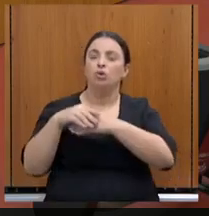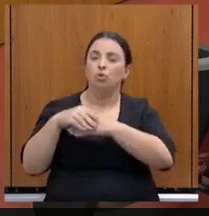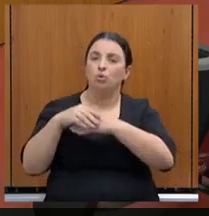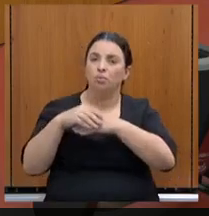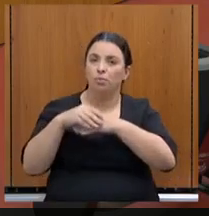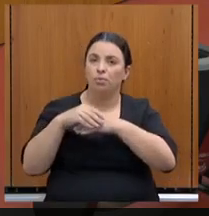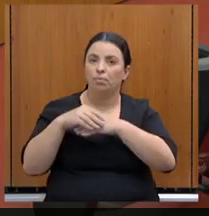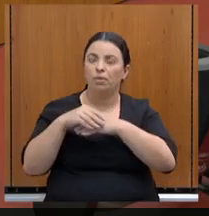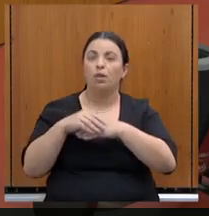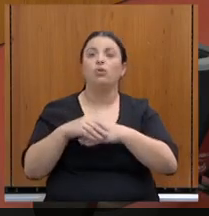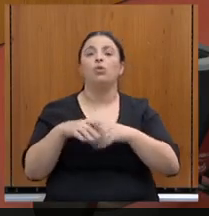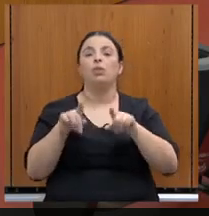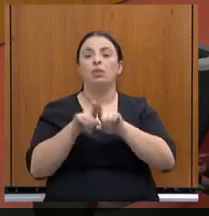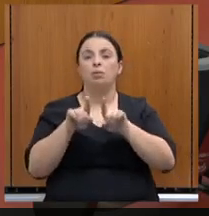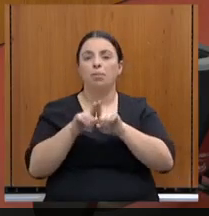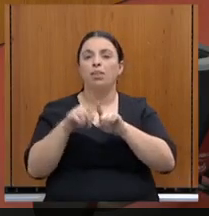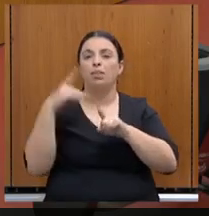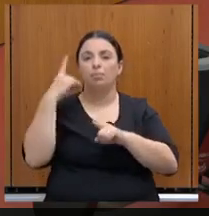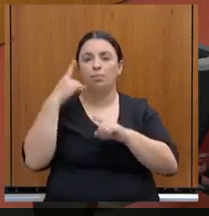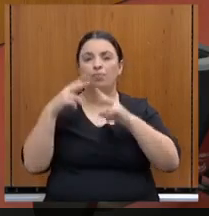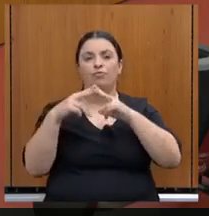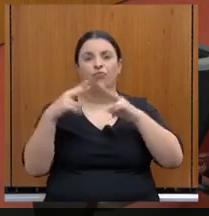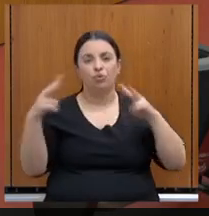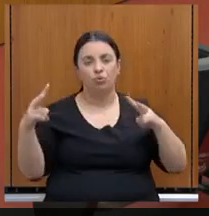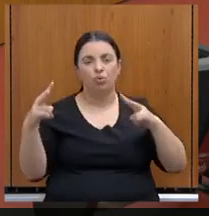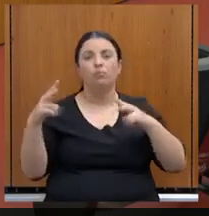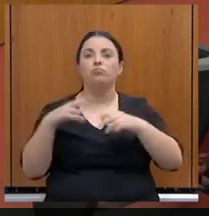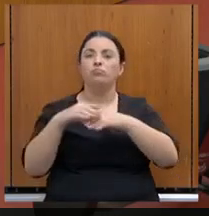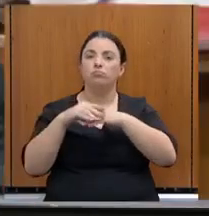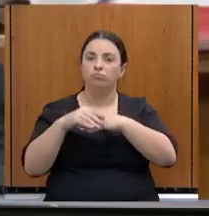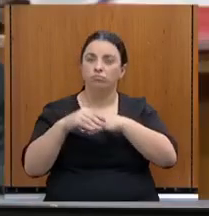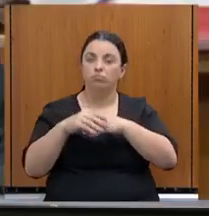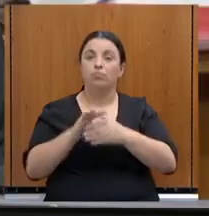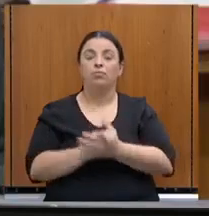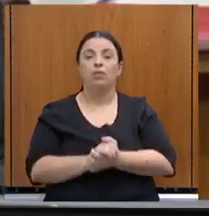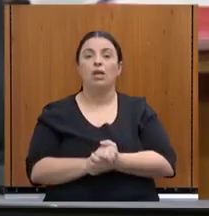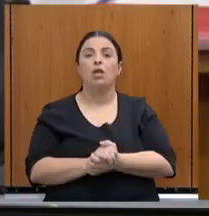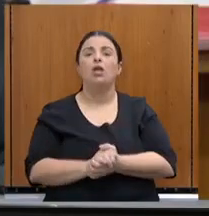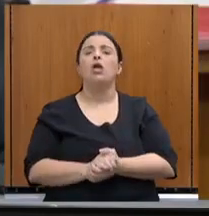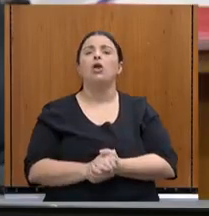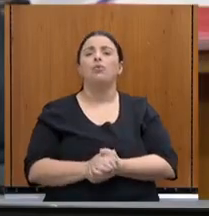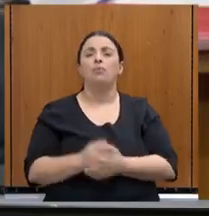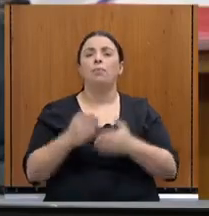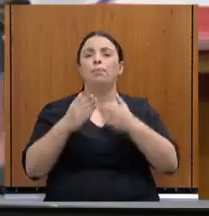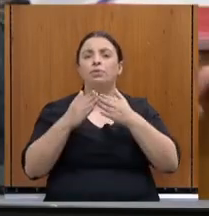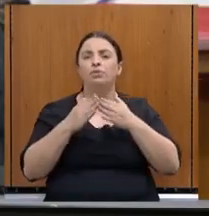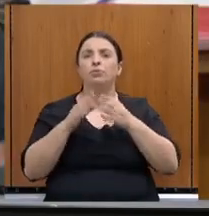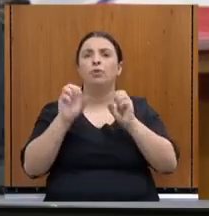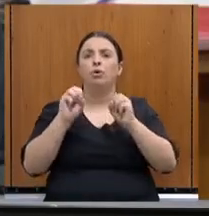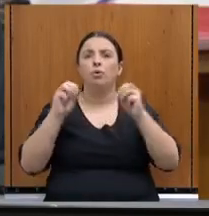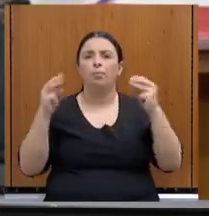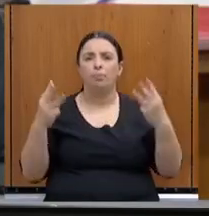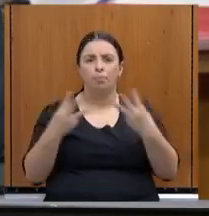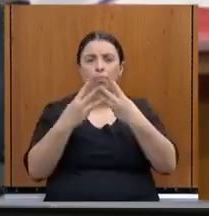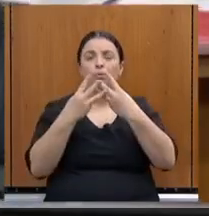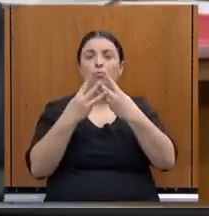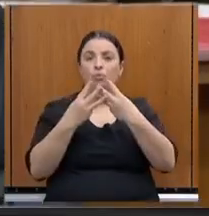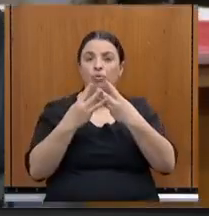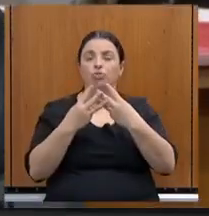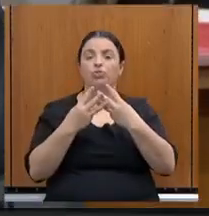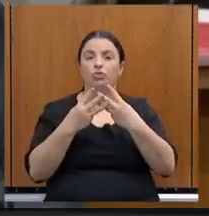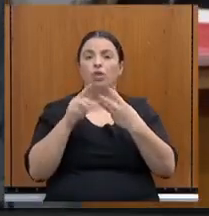estão virtualmente. Eu pediria para colocar a apresentação, eu vou fazer essa apresentação de até 20 minutos